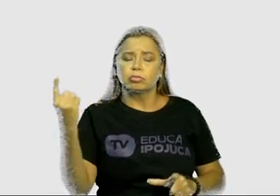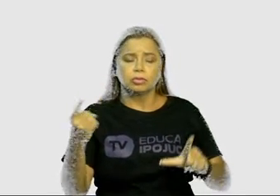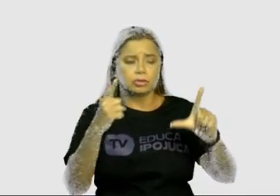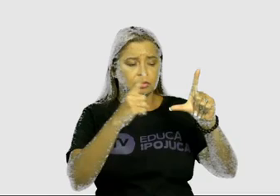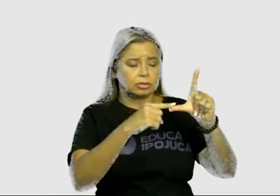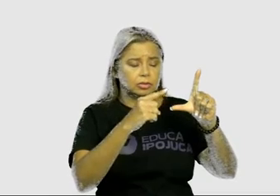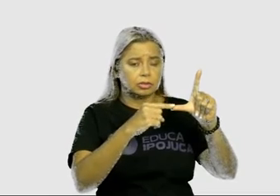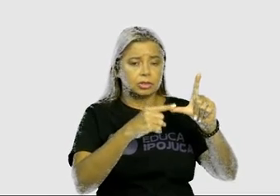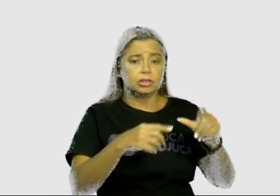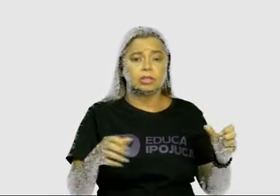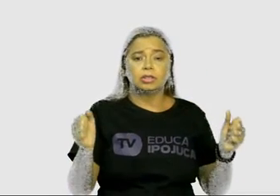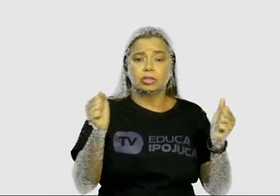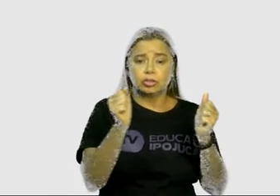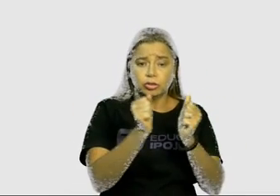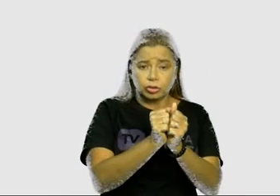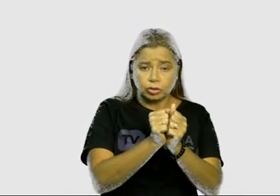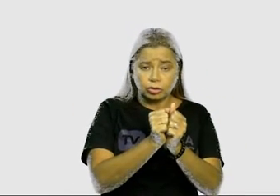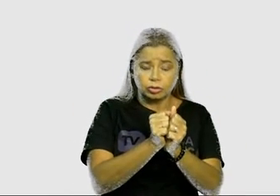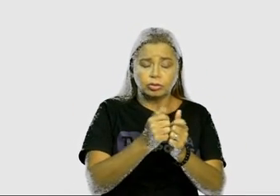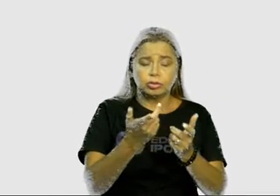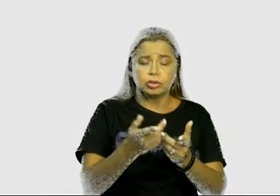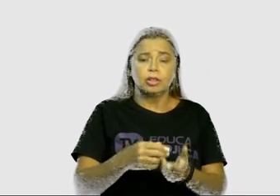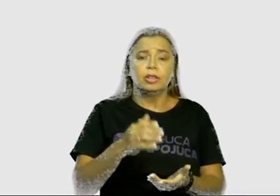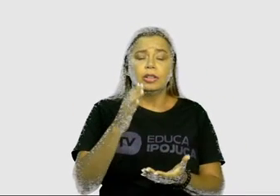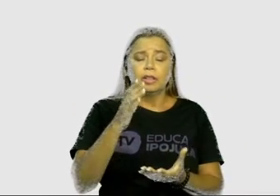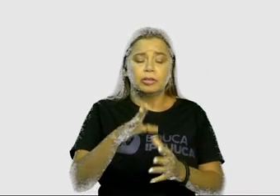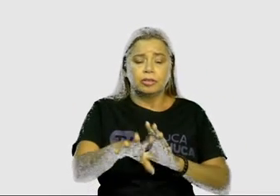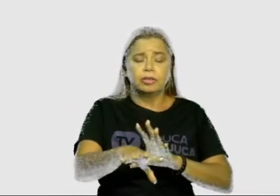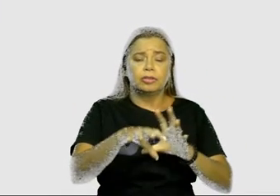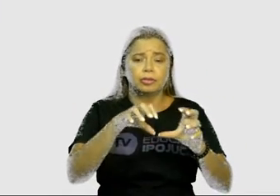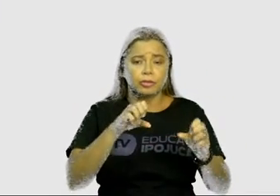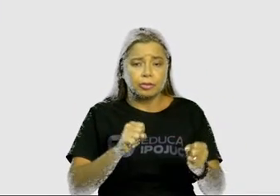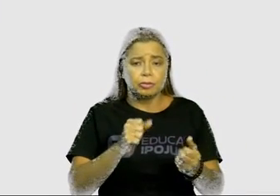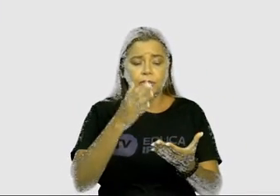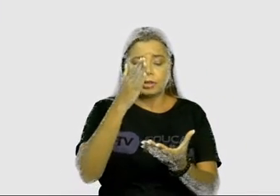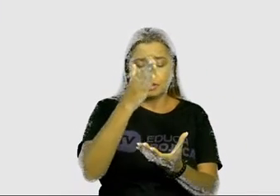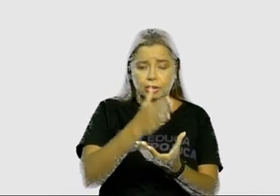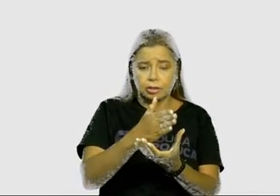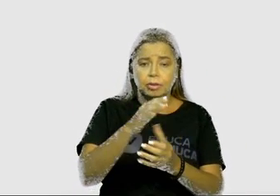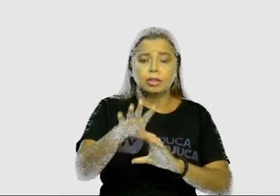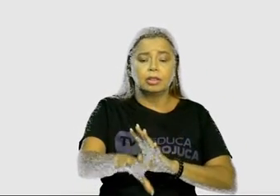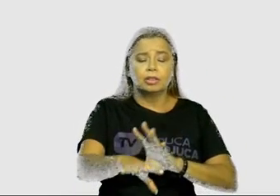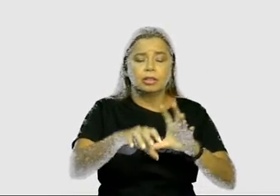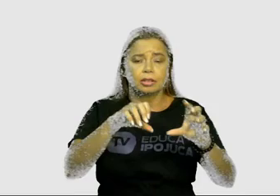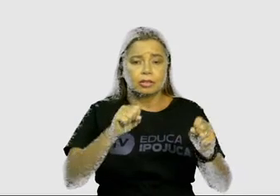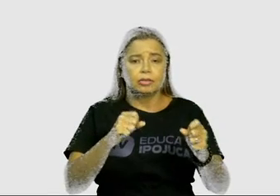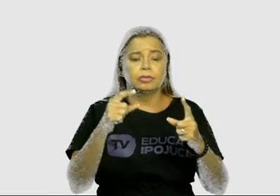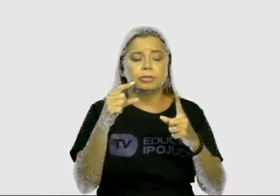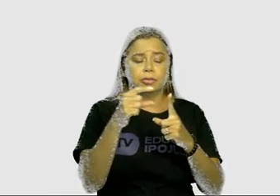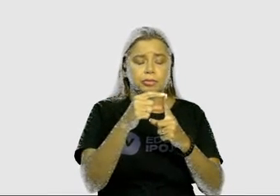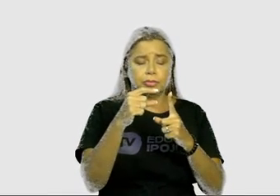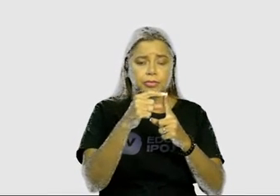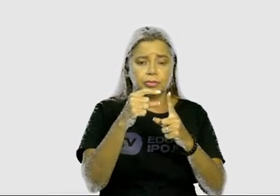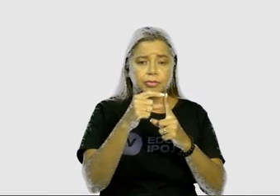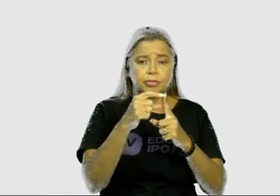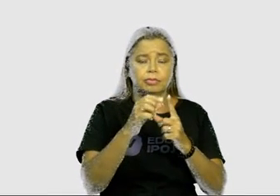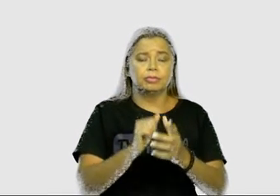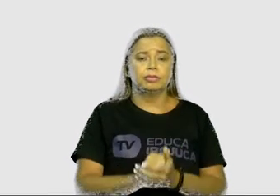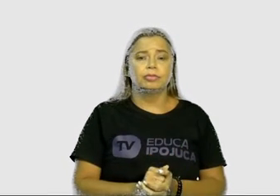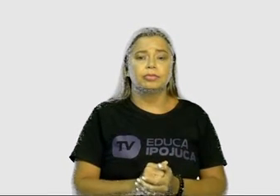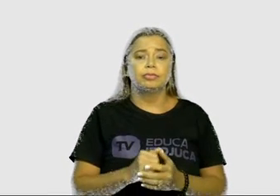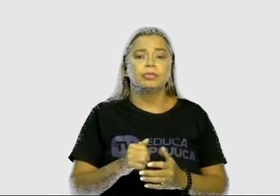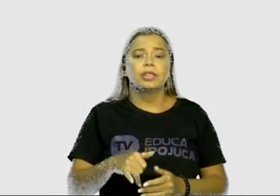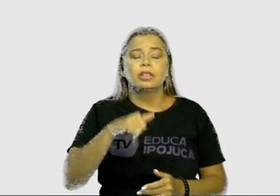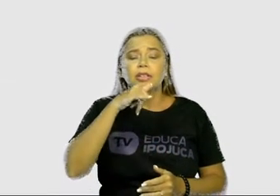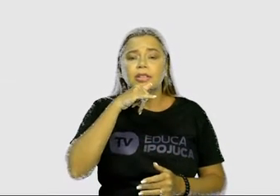juntada a outra vai dar o som da sílaba e vai formar o som da palavra. Exemplos. Casa.